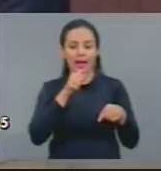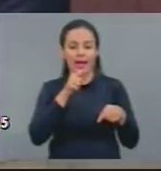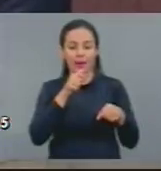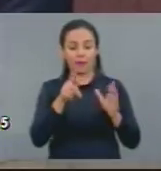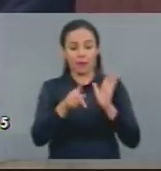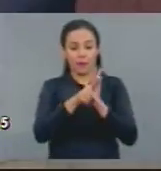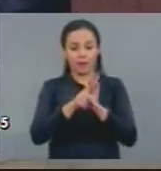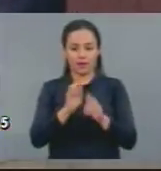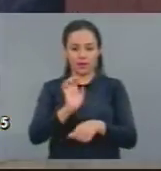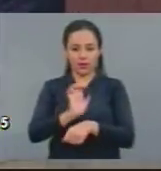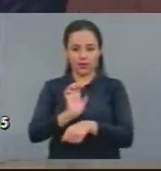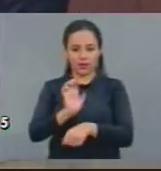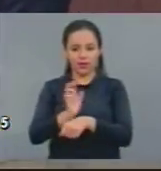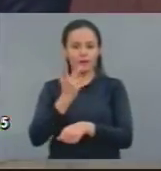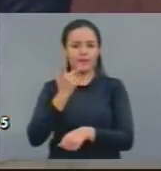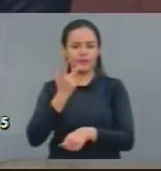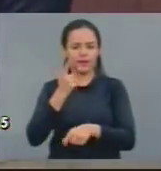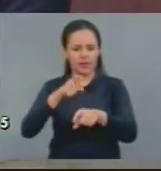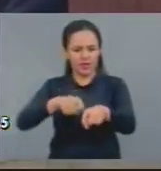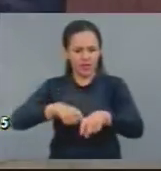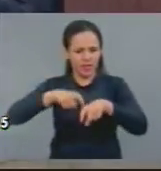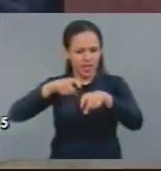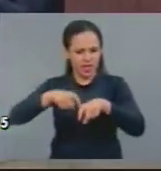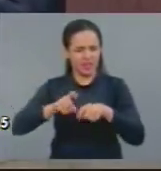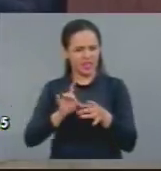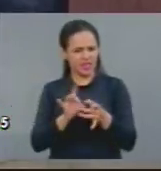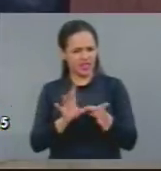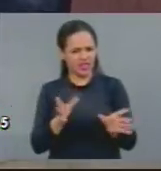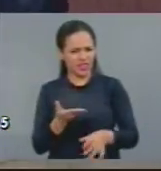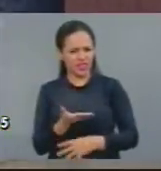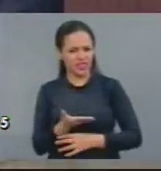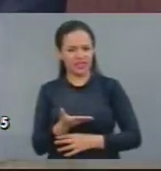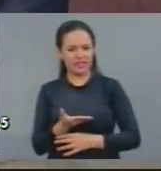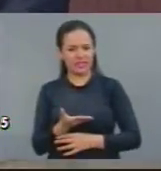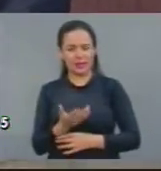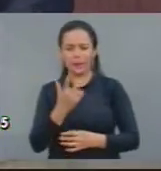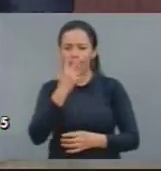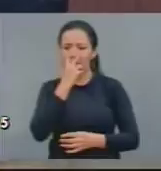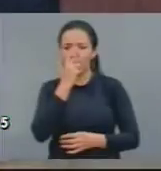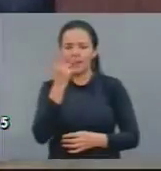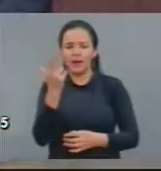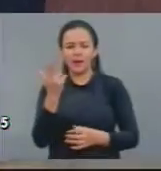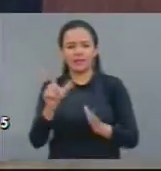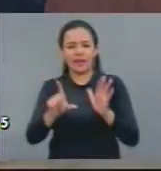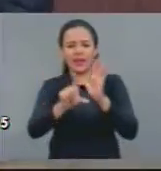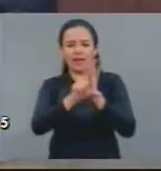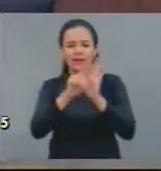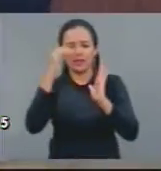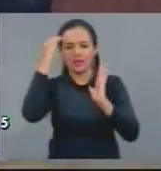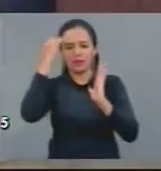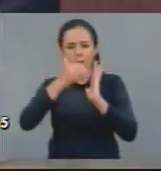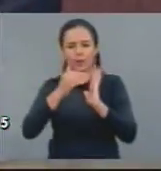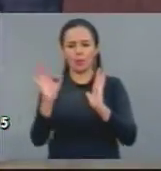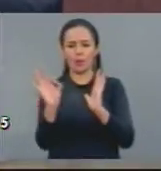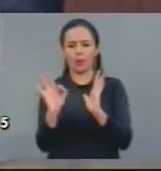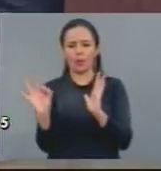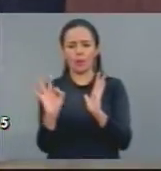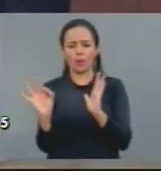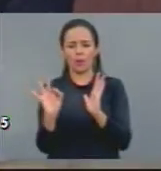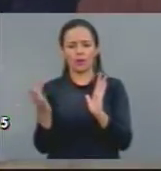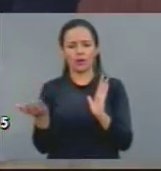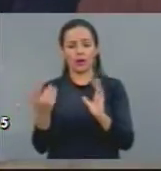Ceará, no semiárido, pode ser considerado praticamente um crime pela quantidade de água